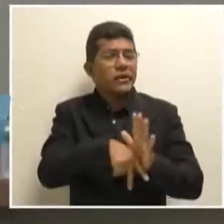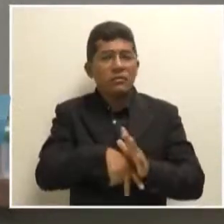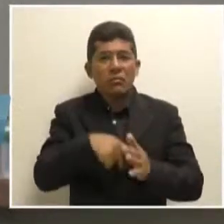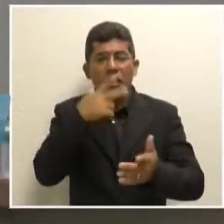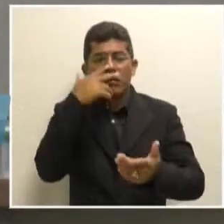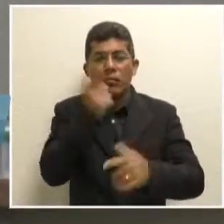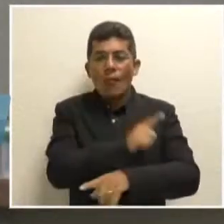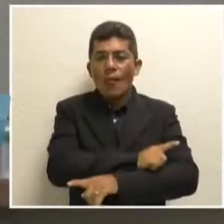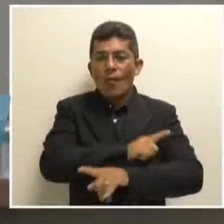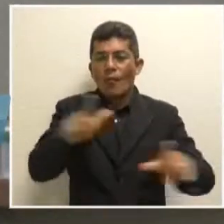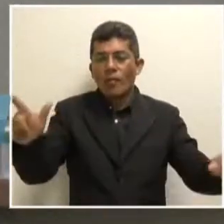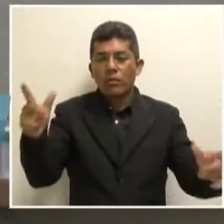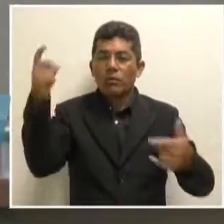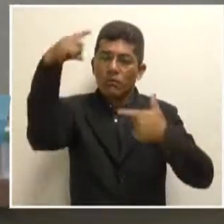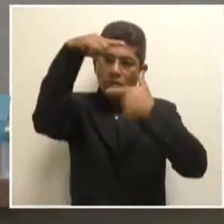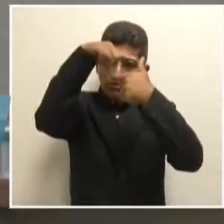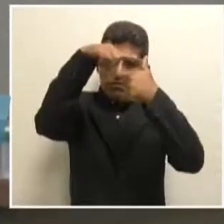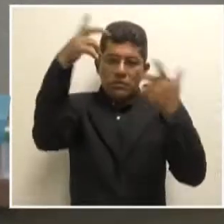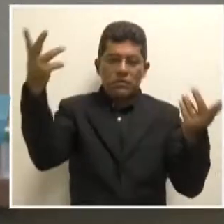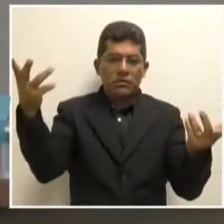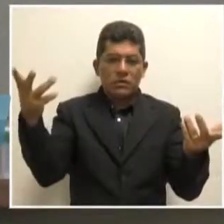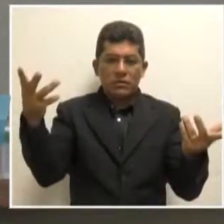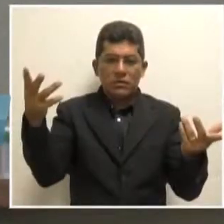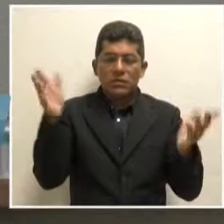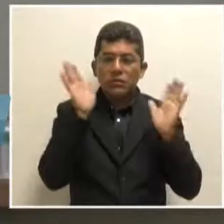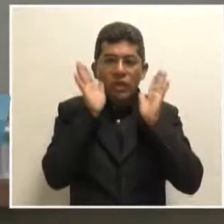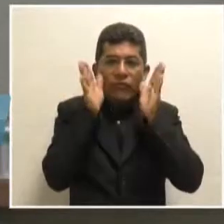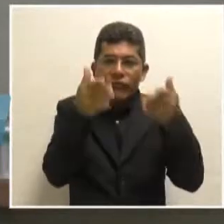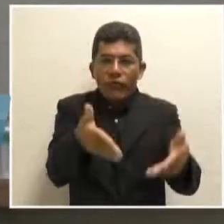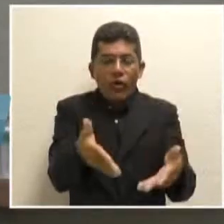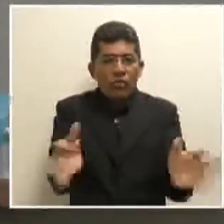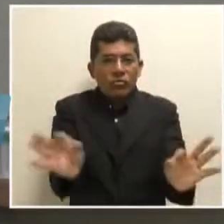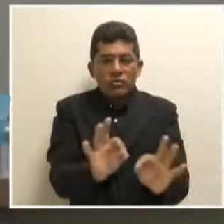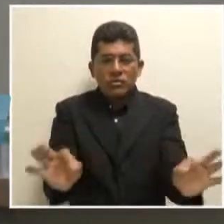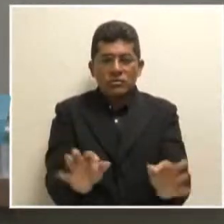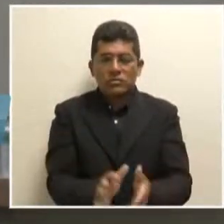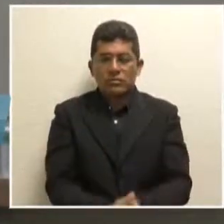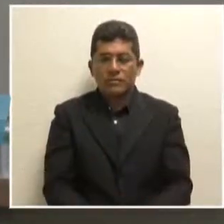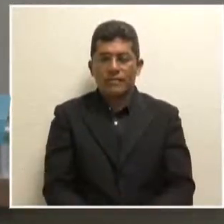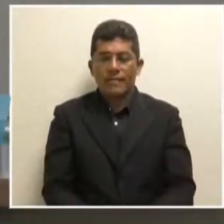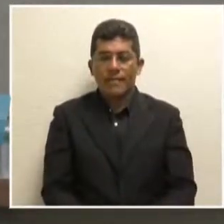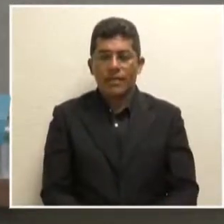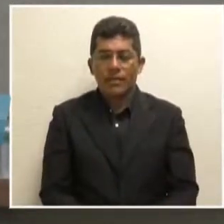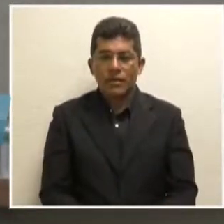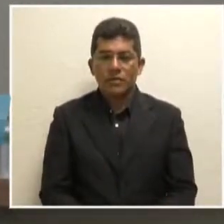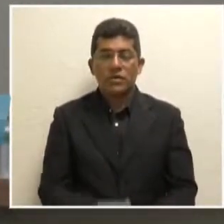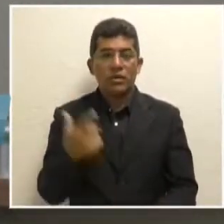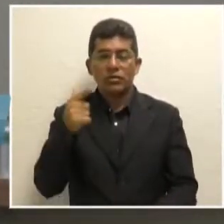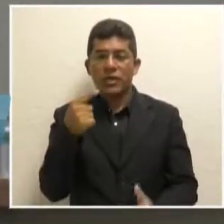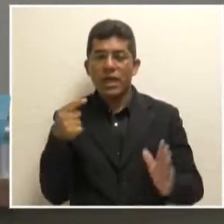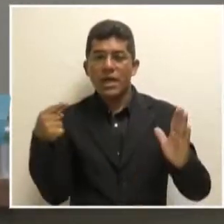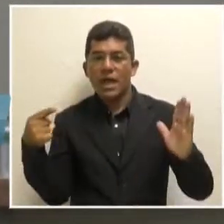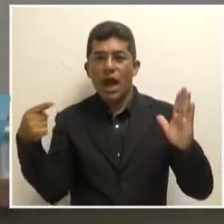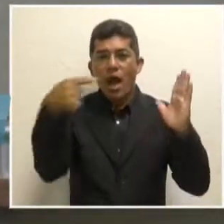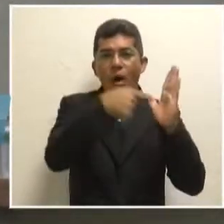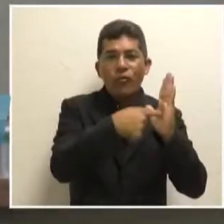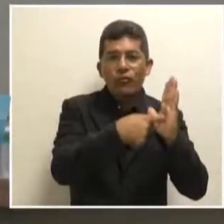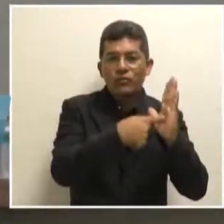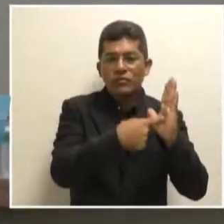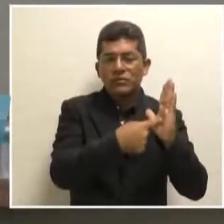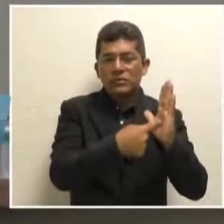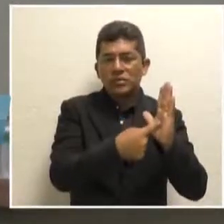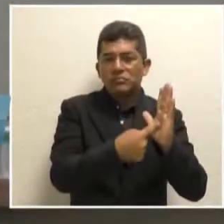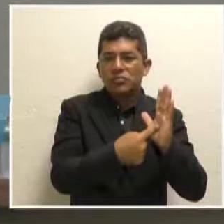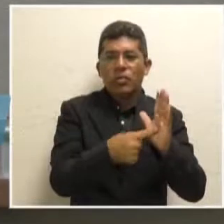no escuro. Você fica sem direção. Você não sabe aonde mirar. Você não sabe o que